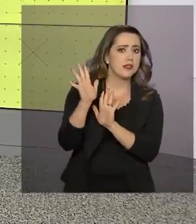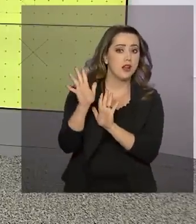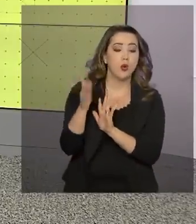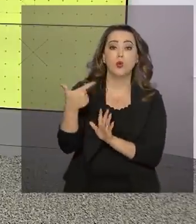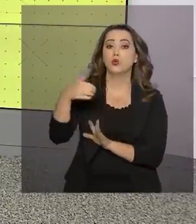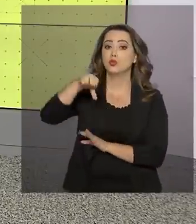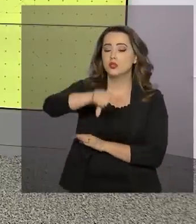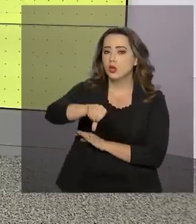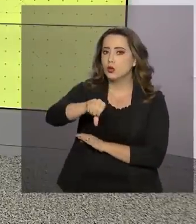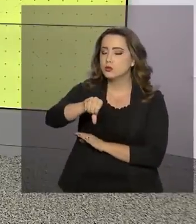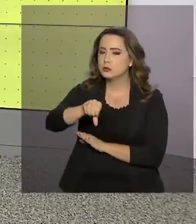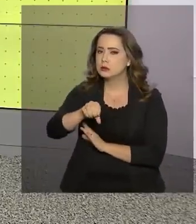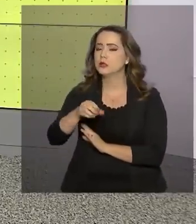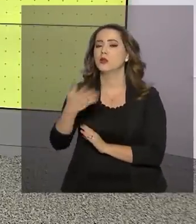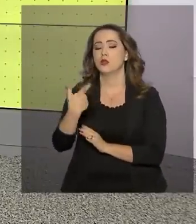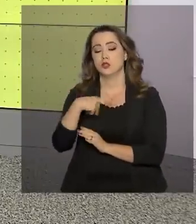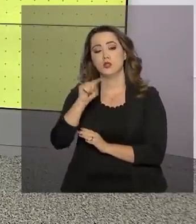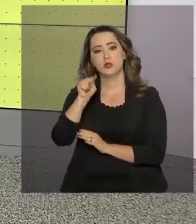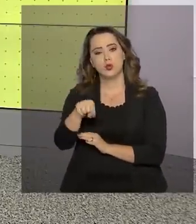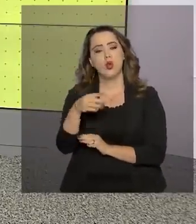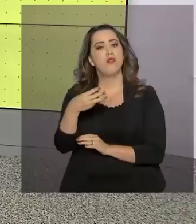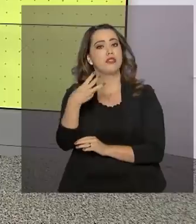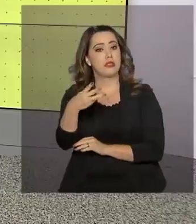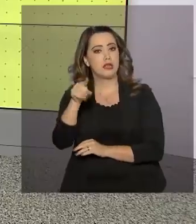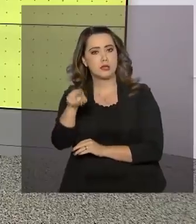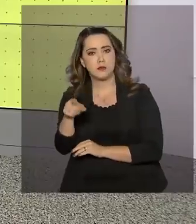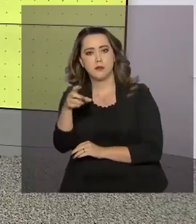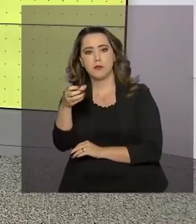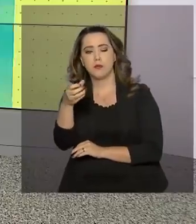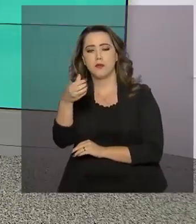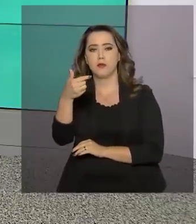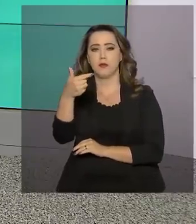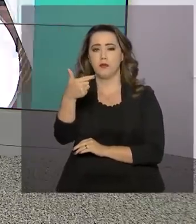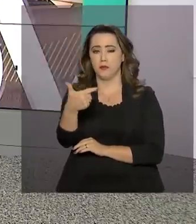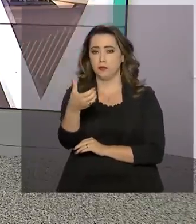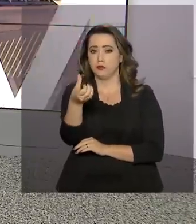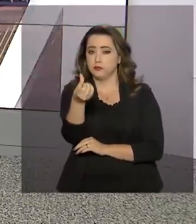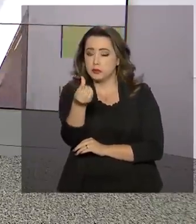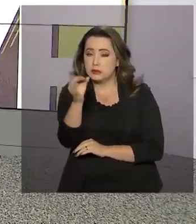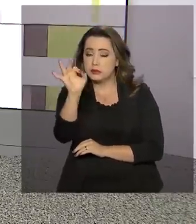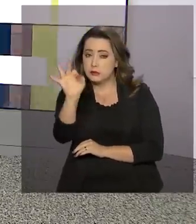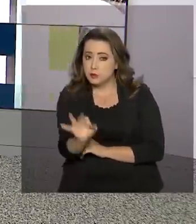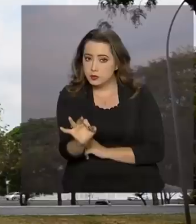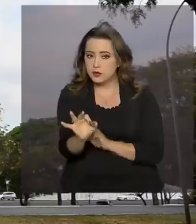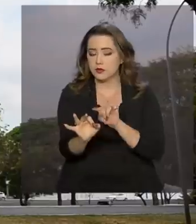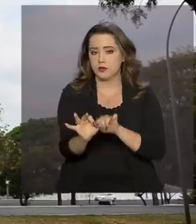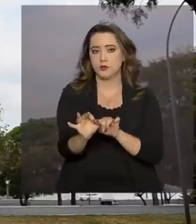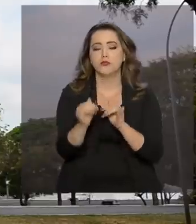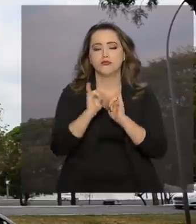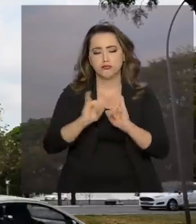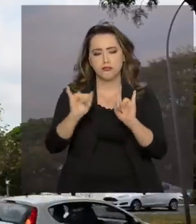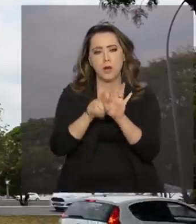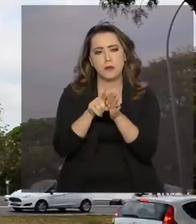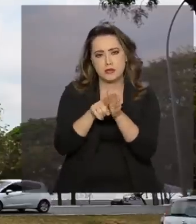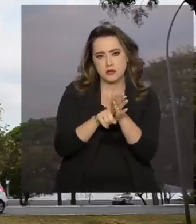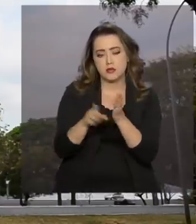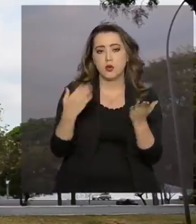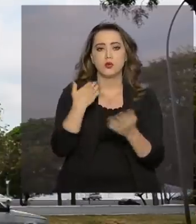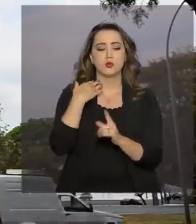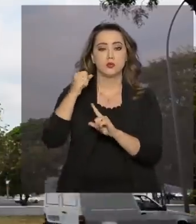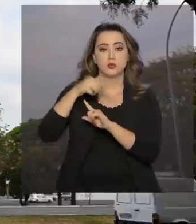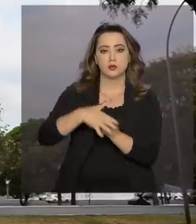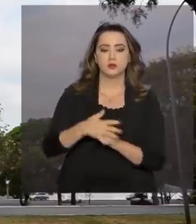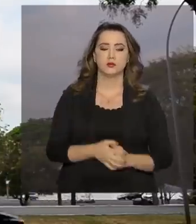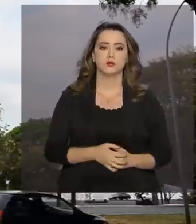deve ficar em 3,6%. A estimativa foi divulgada hoje pelo Banco Central. A inflação de